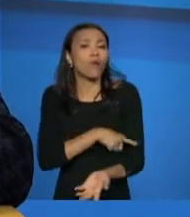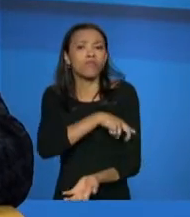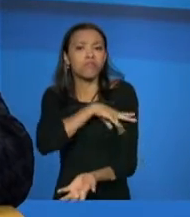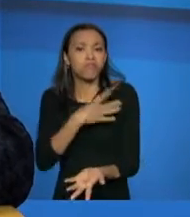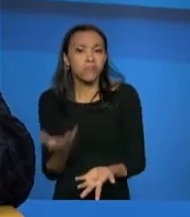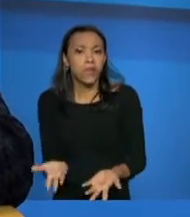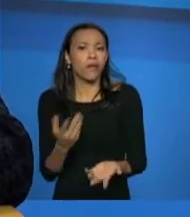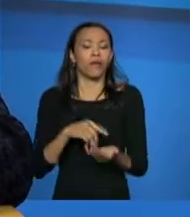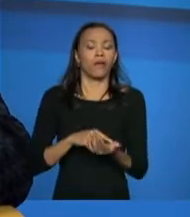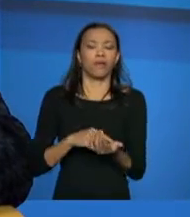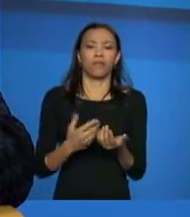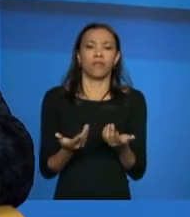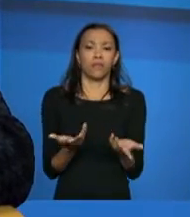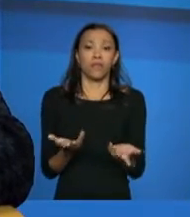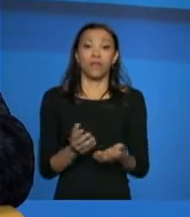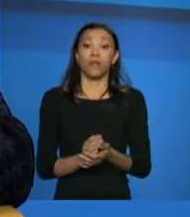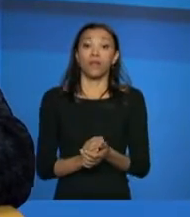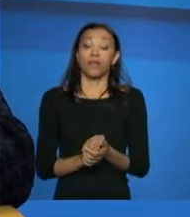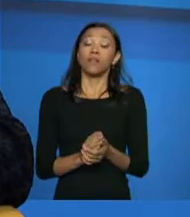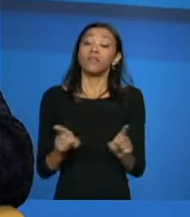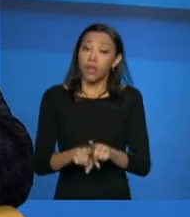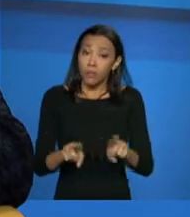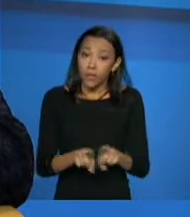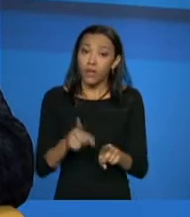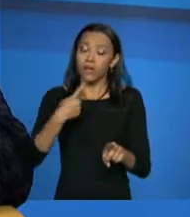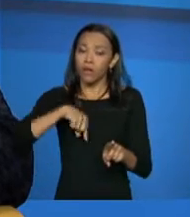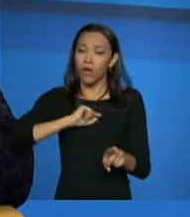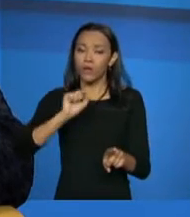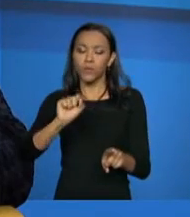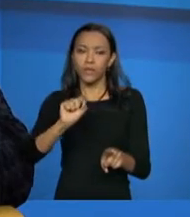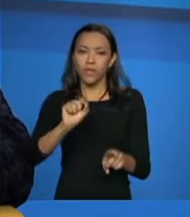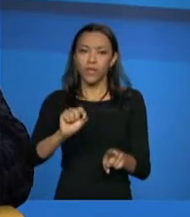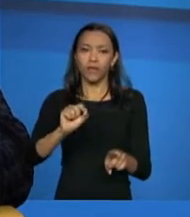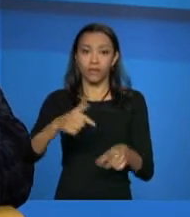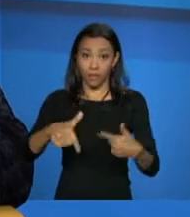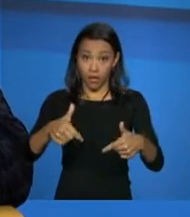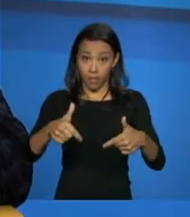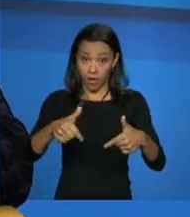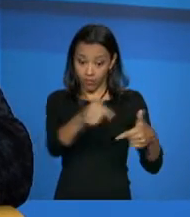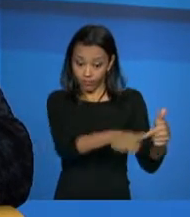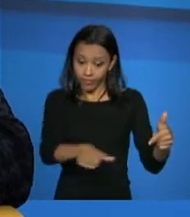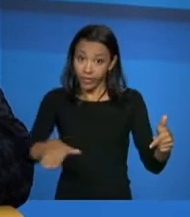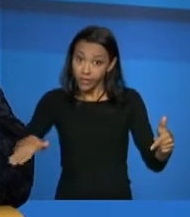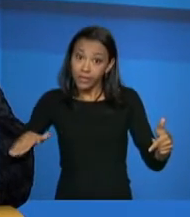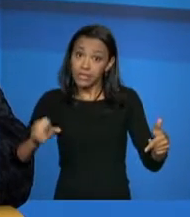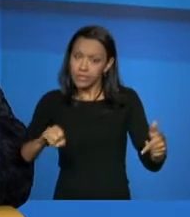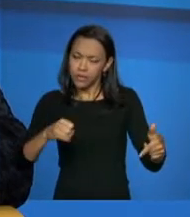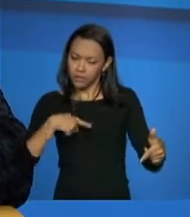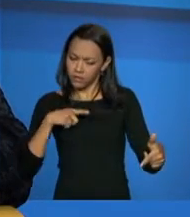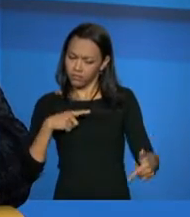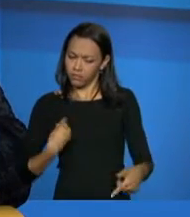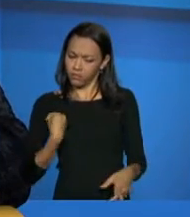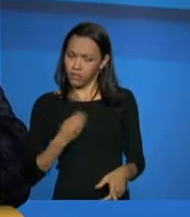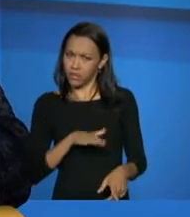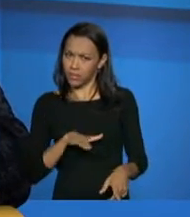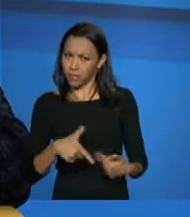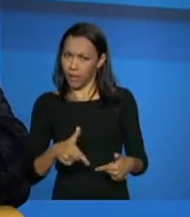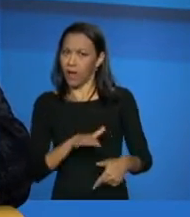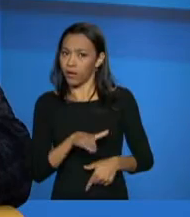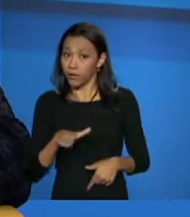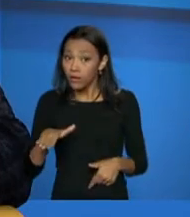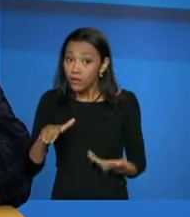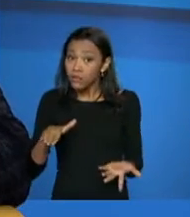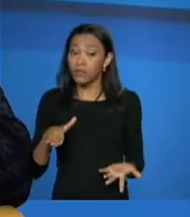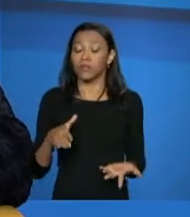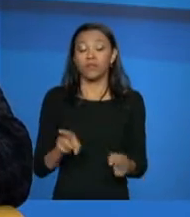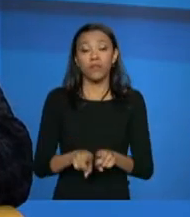qual é o nível de escolaridade. A gente vê também a questão de trabalho infantil, se tem a presença de trabalho infantil. A gente olha também